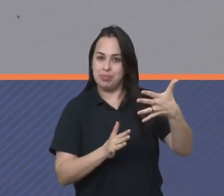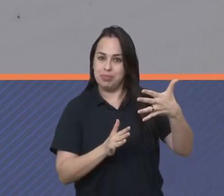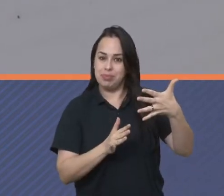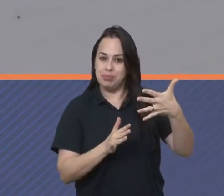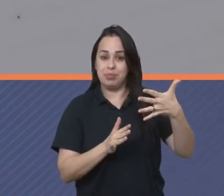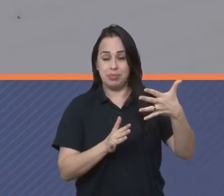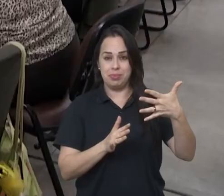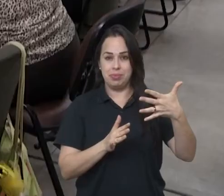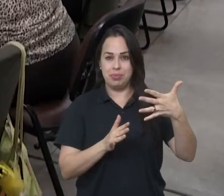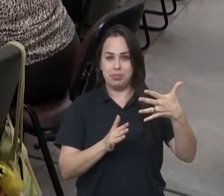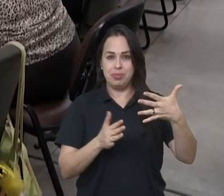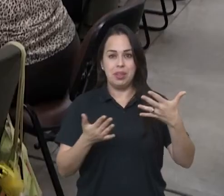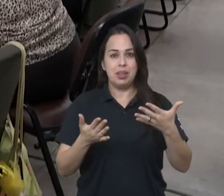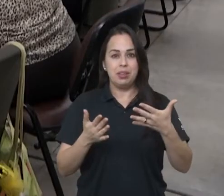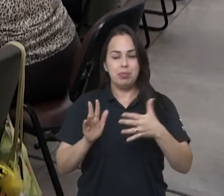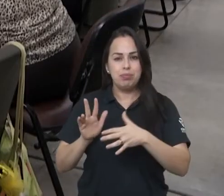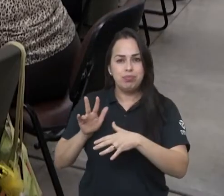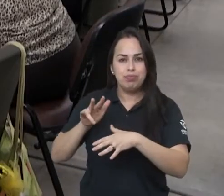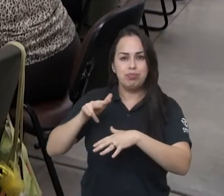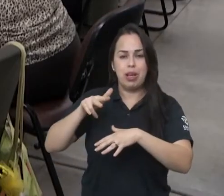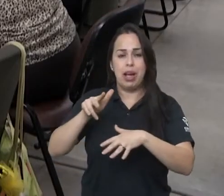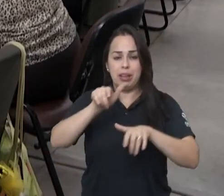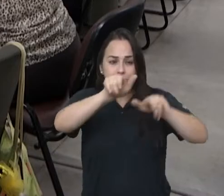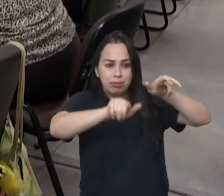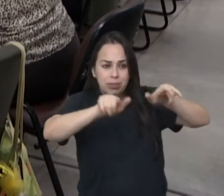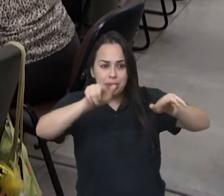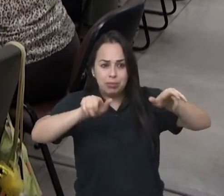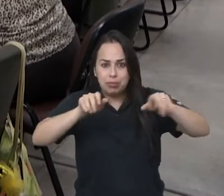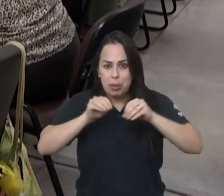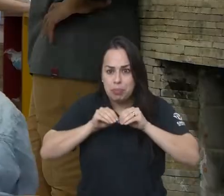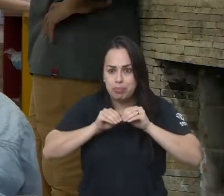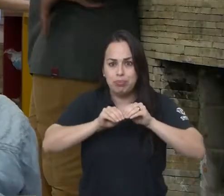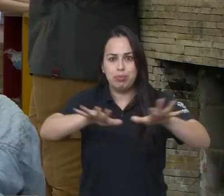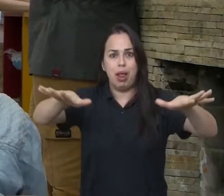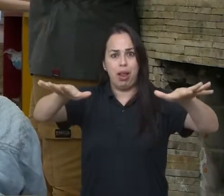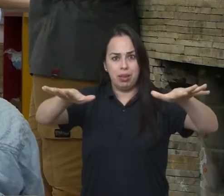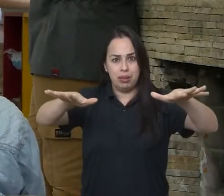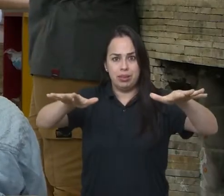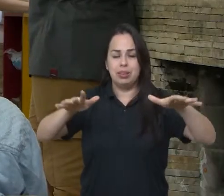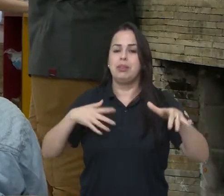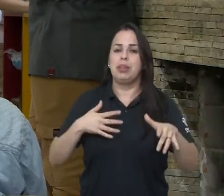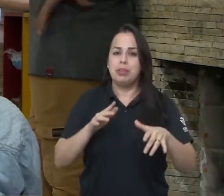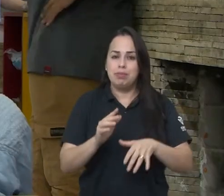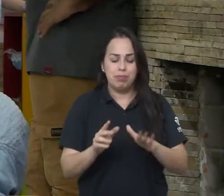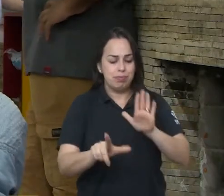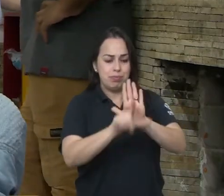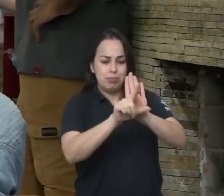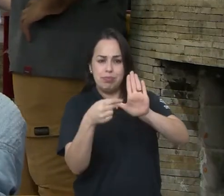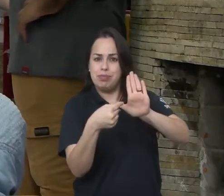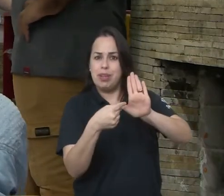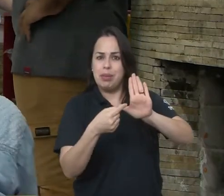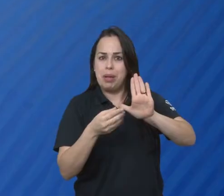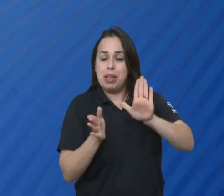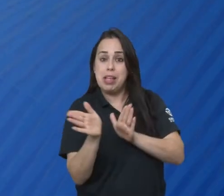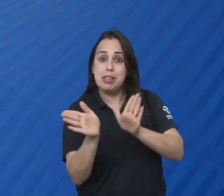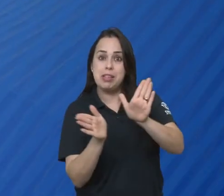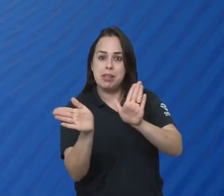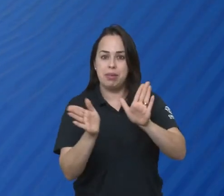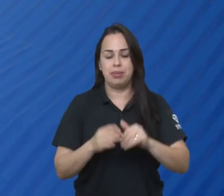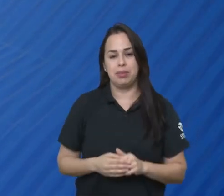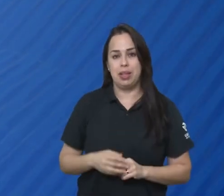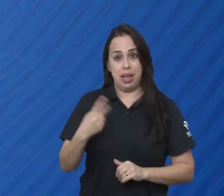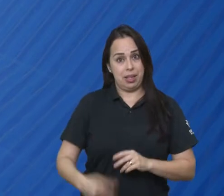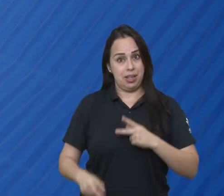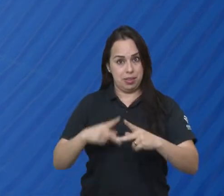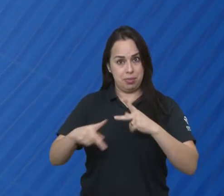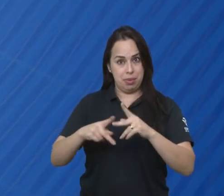sinais, a Libras, passou a ganhar mais visibilidade no país com o objetivo de torná-la mais acessível. Em São